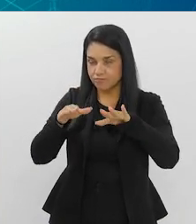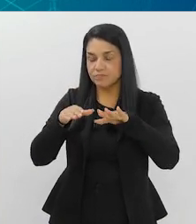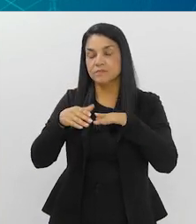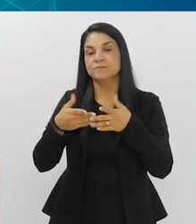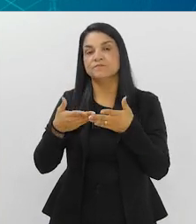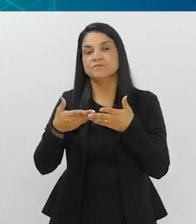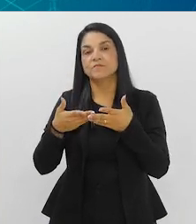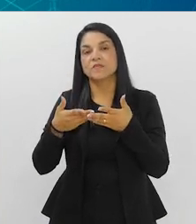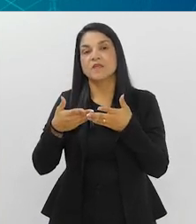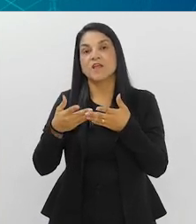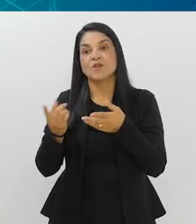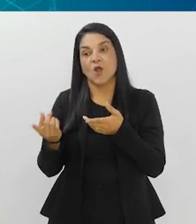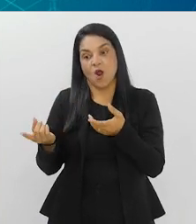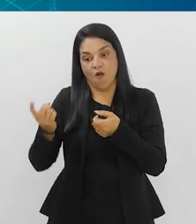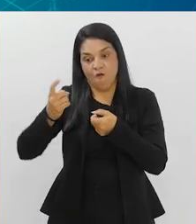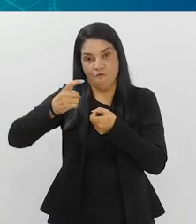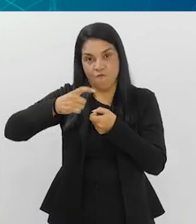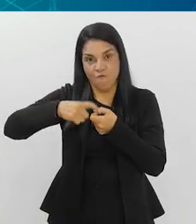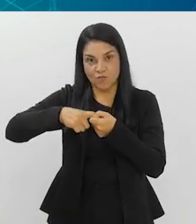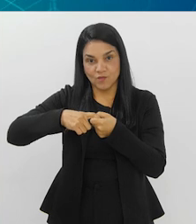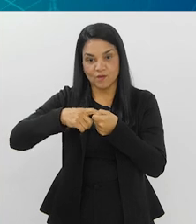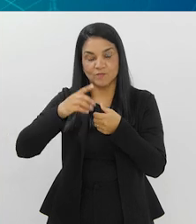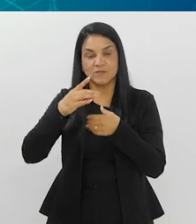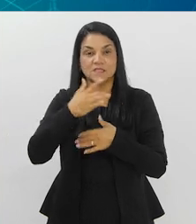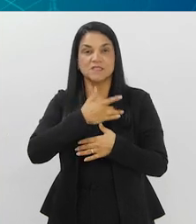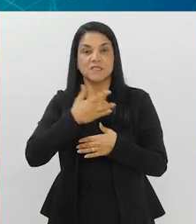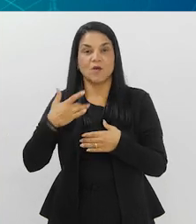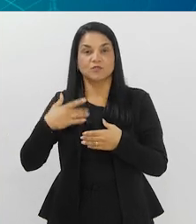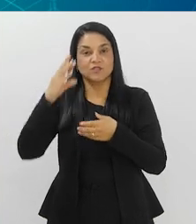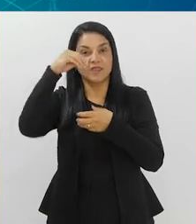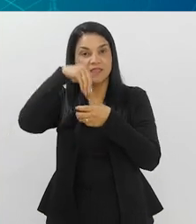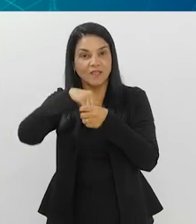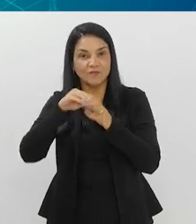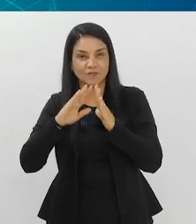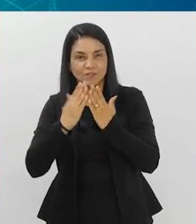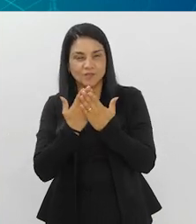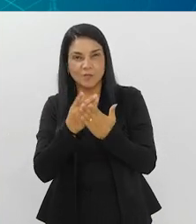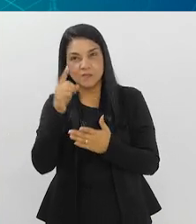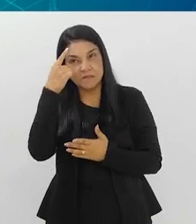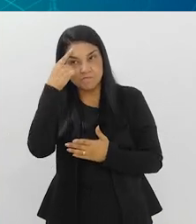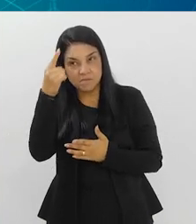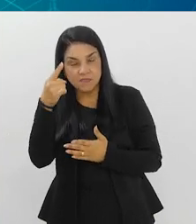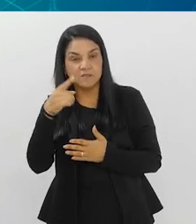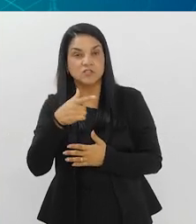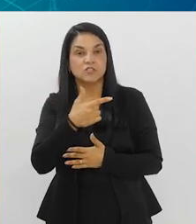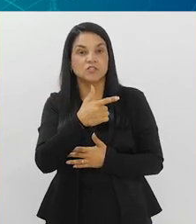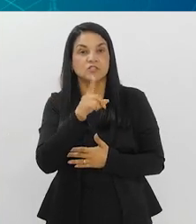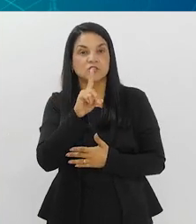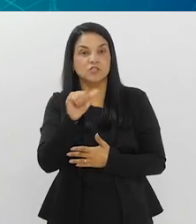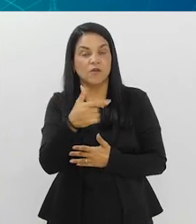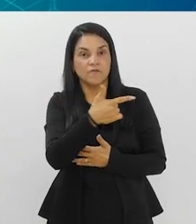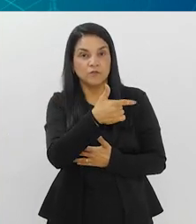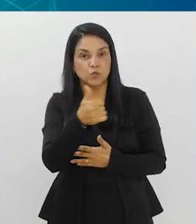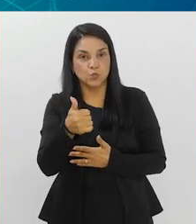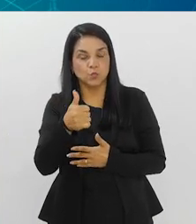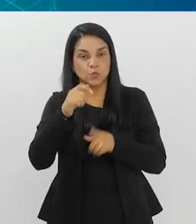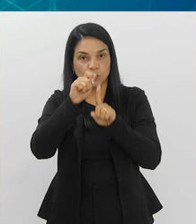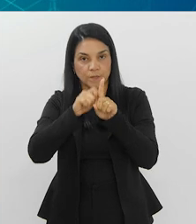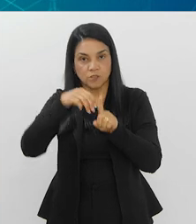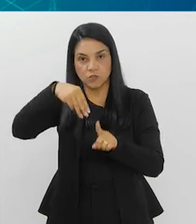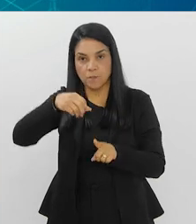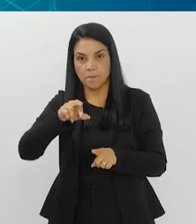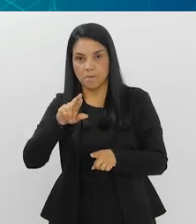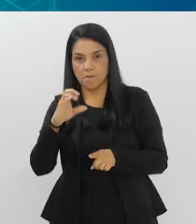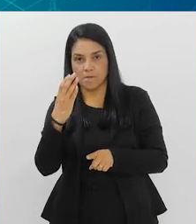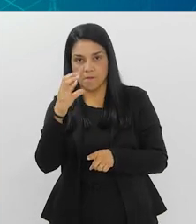pandemia um pouquinho antes e a gente retoma o saúde na escola. Para você ter uma ideia, Flávia, dia 21 de março de 2021,